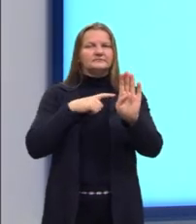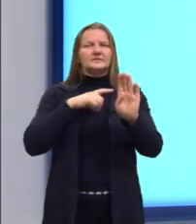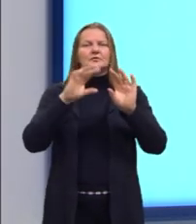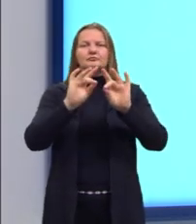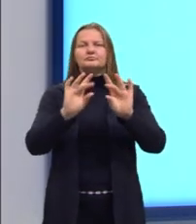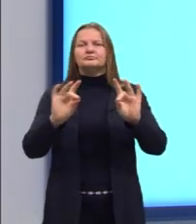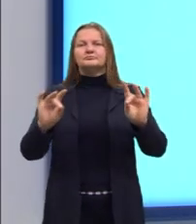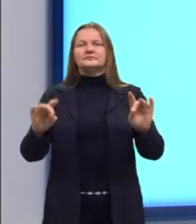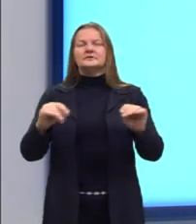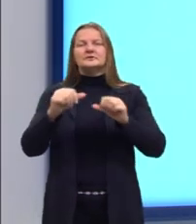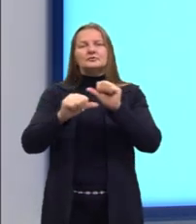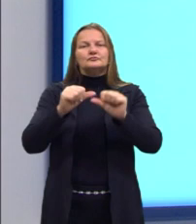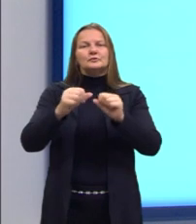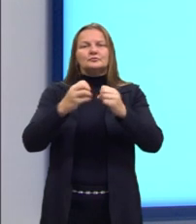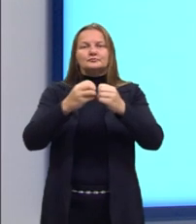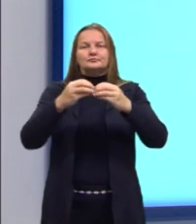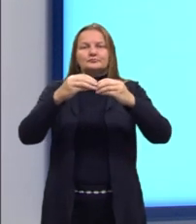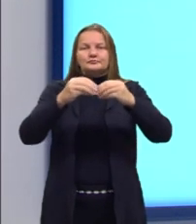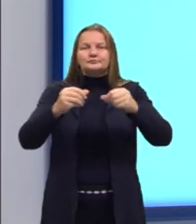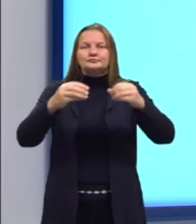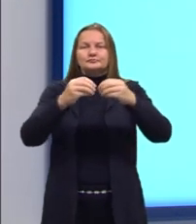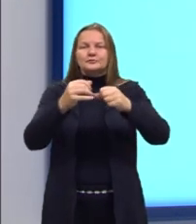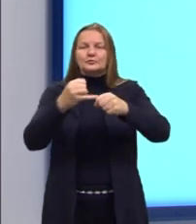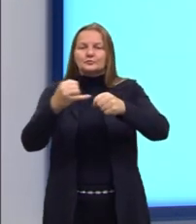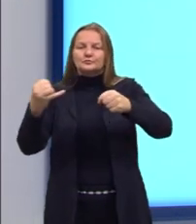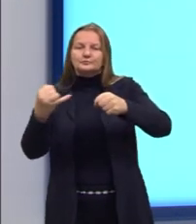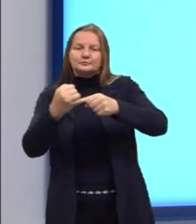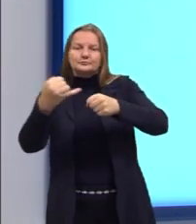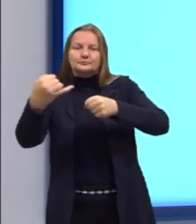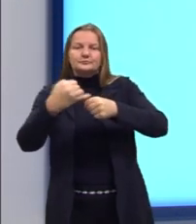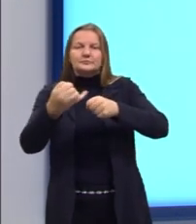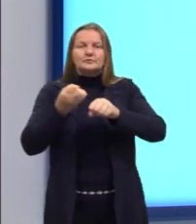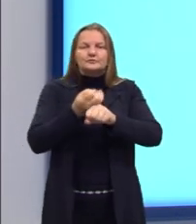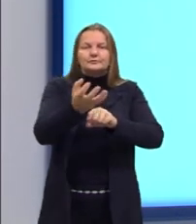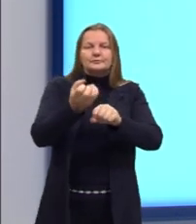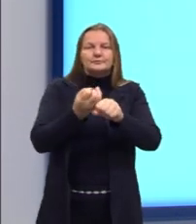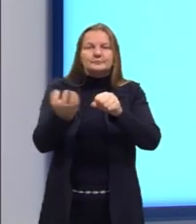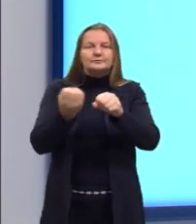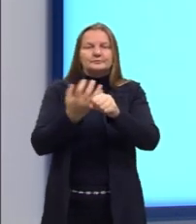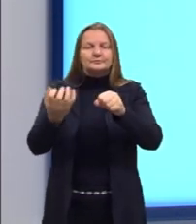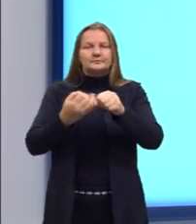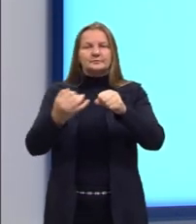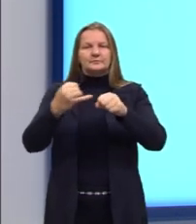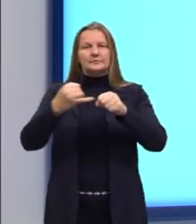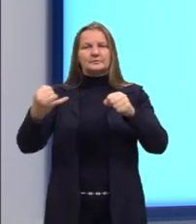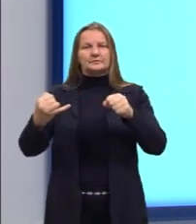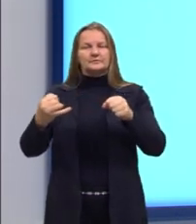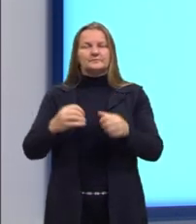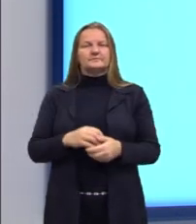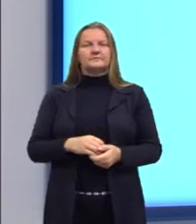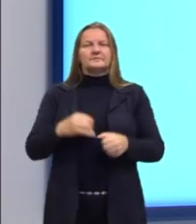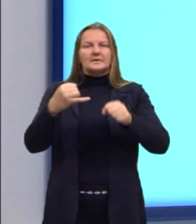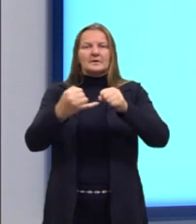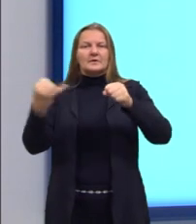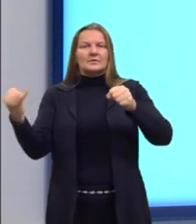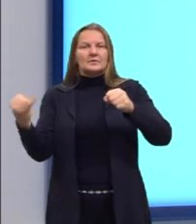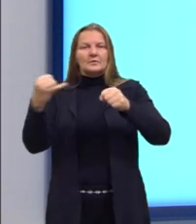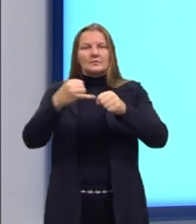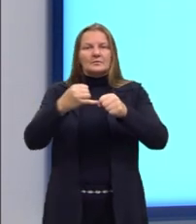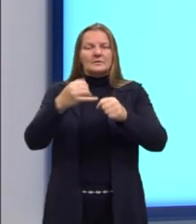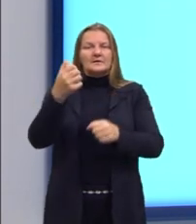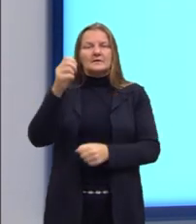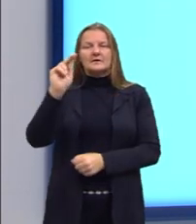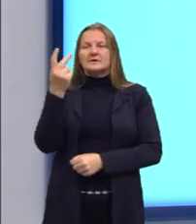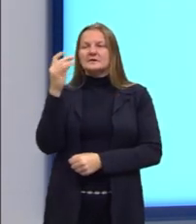sofrem dissociação iônica e liberam daí um único ânion, que é a hidroxila,